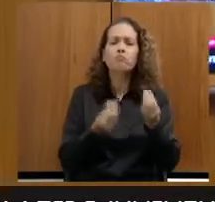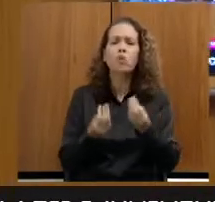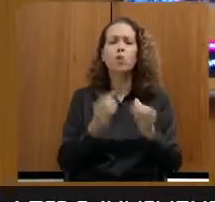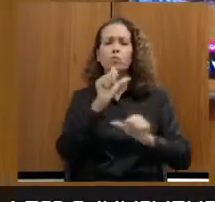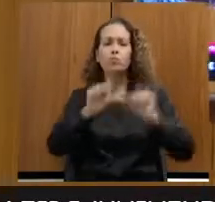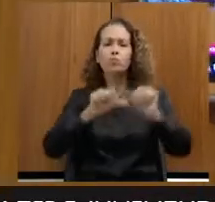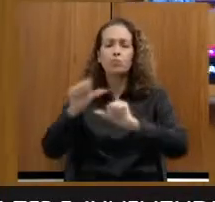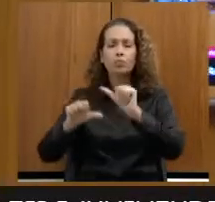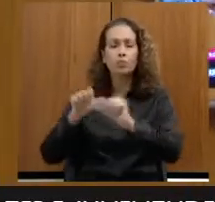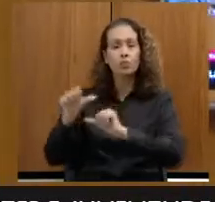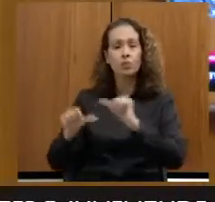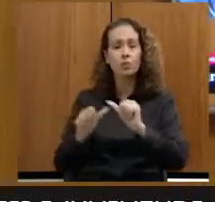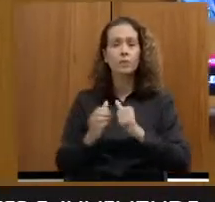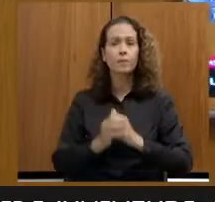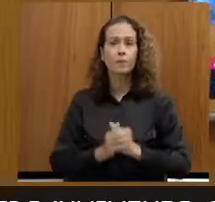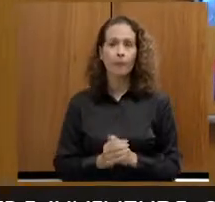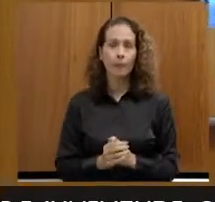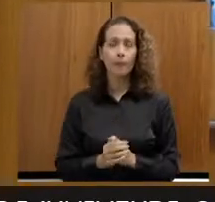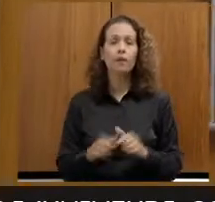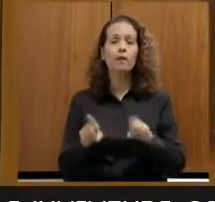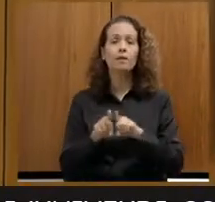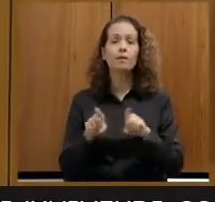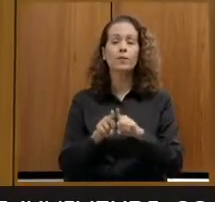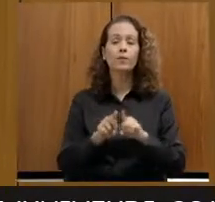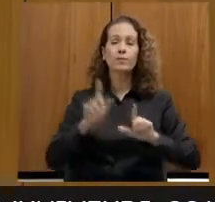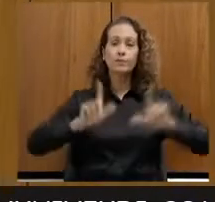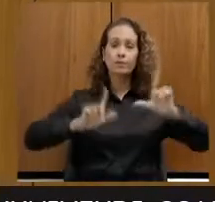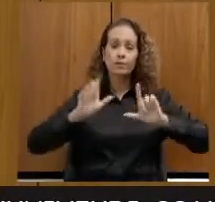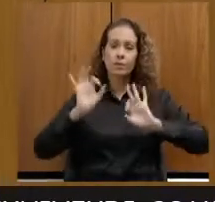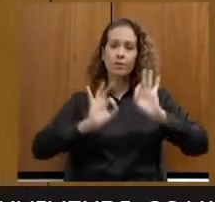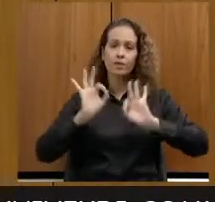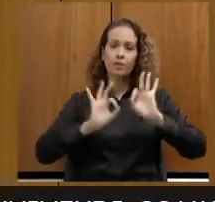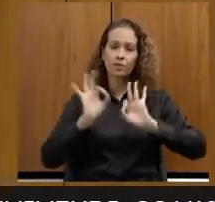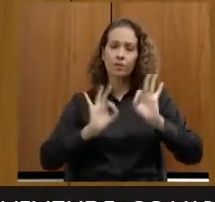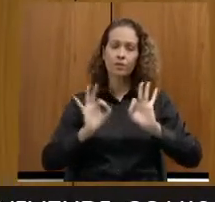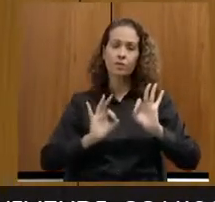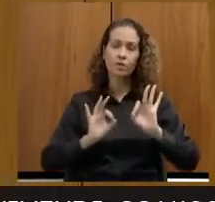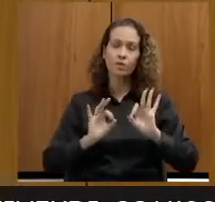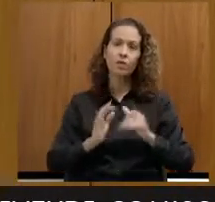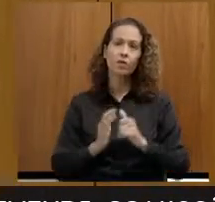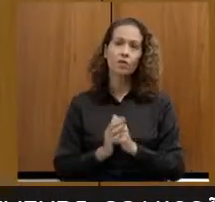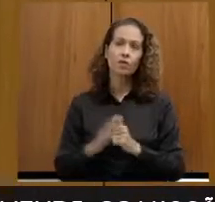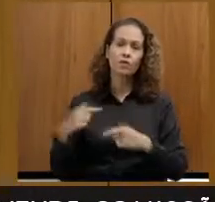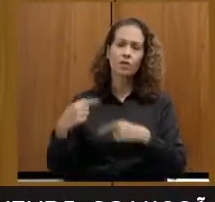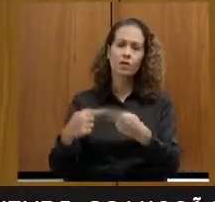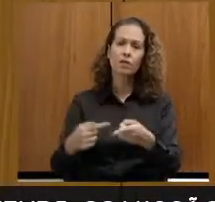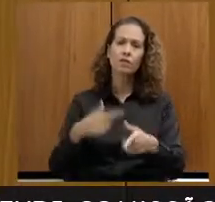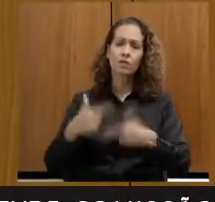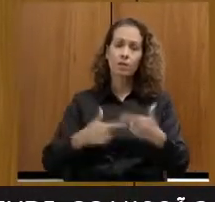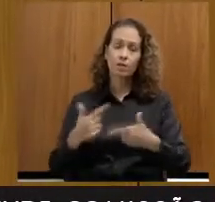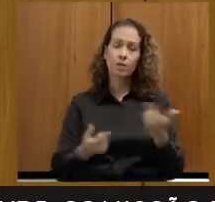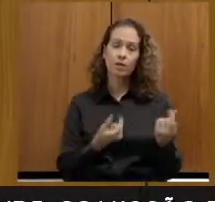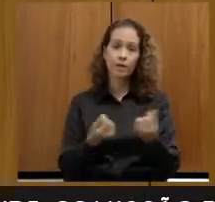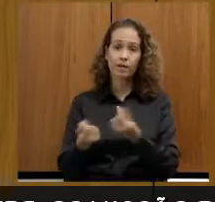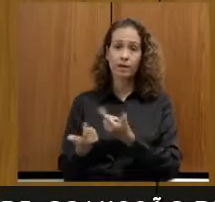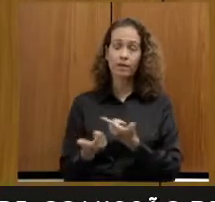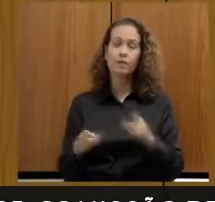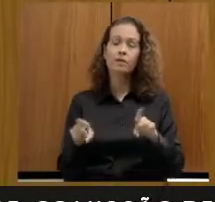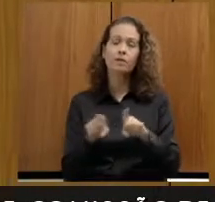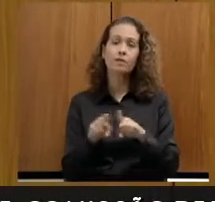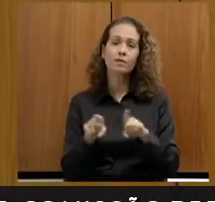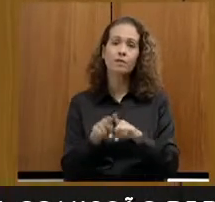do CINEMG e dos programas de geração de trabalho e renda diante da diminuição